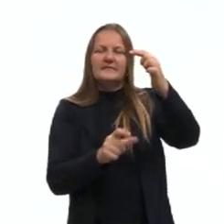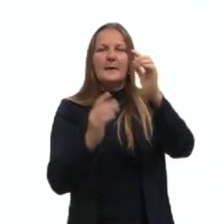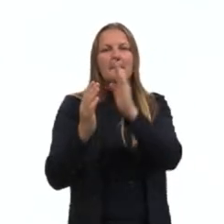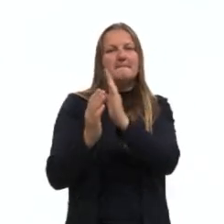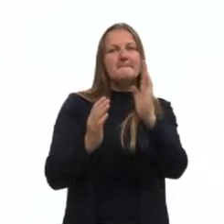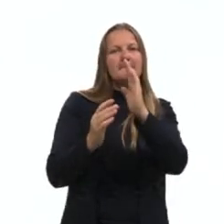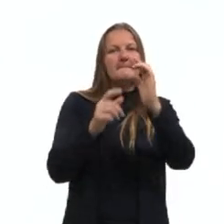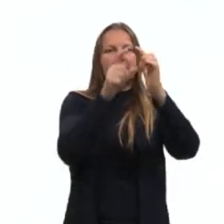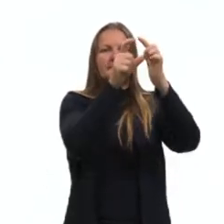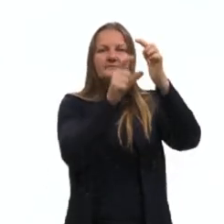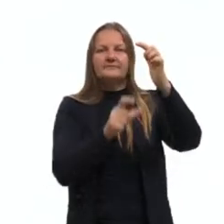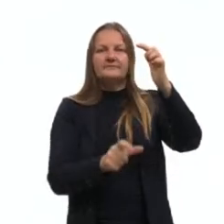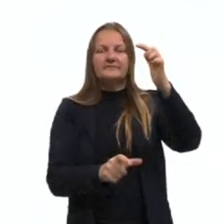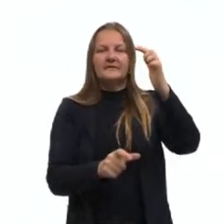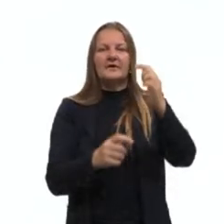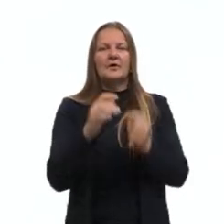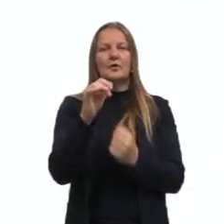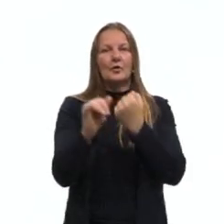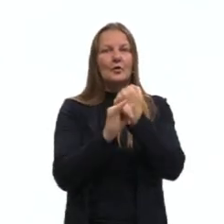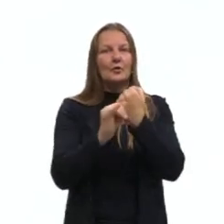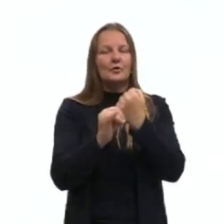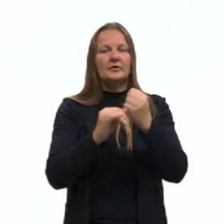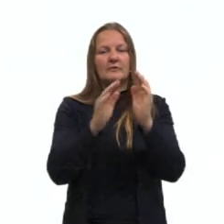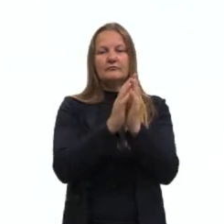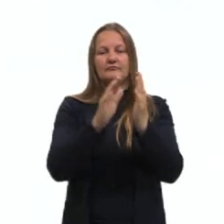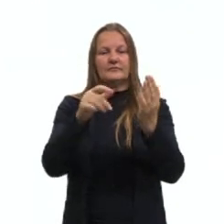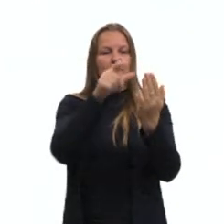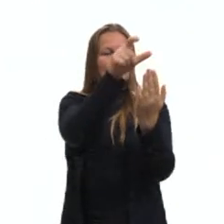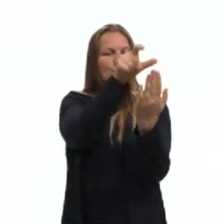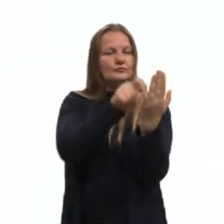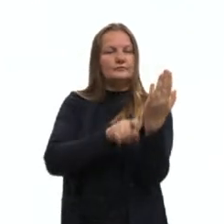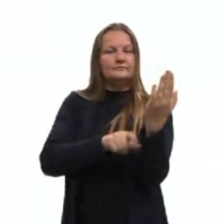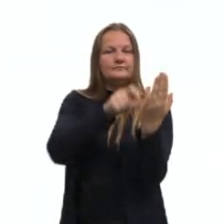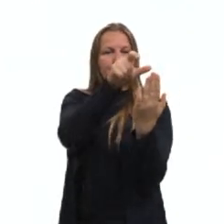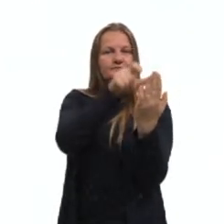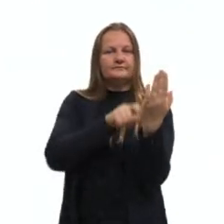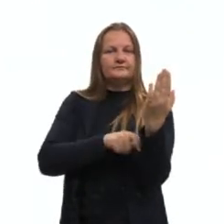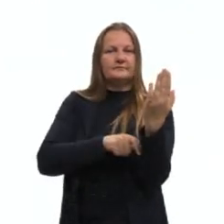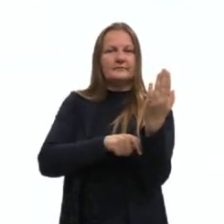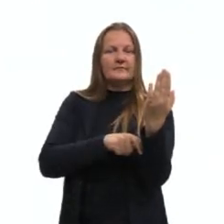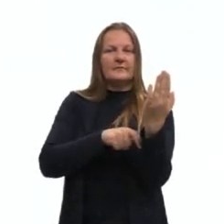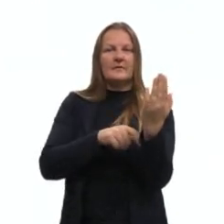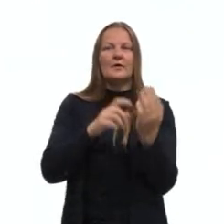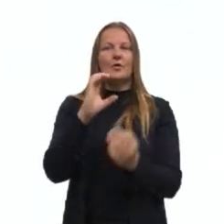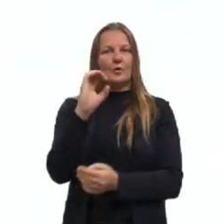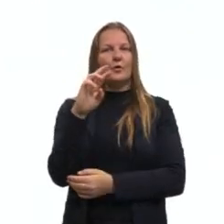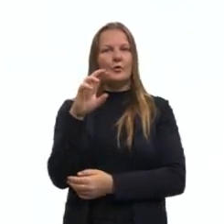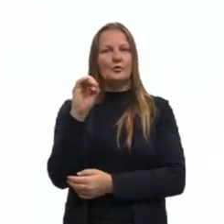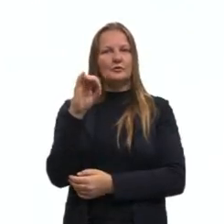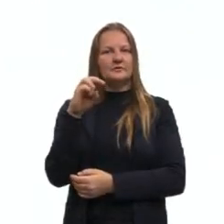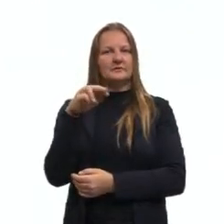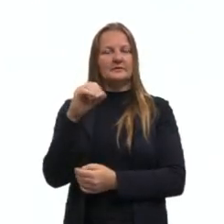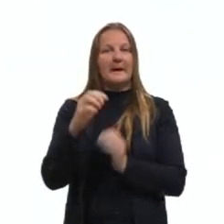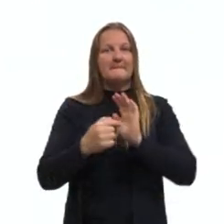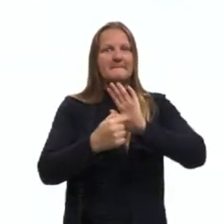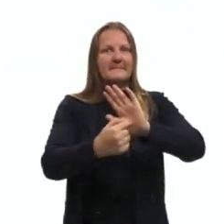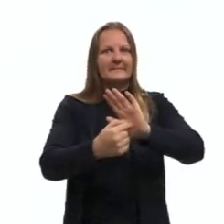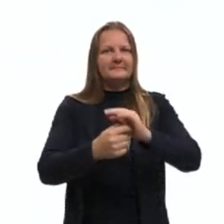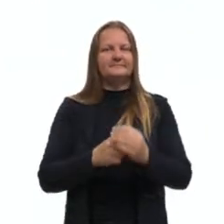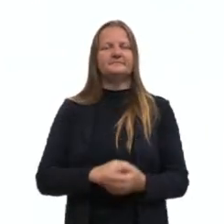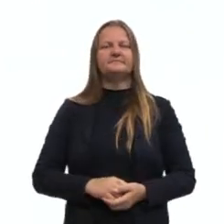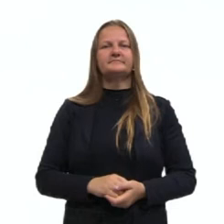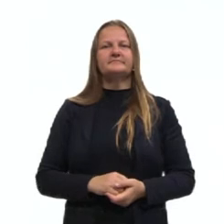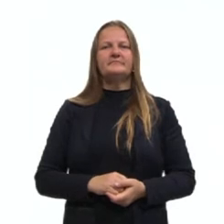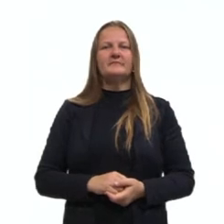né? A gente vai ter ali a página e lá no cantinho uma tirinha comprida com a crônica. Então, quando